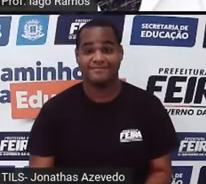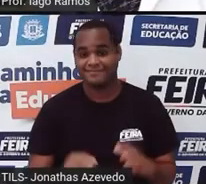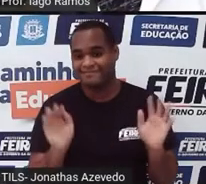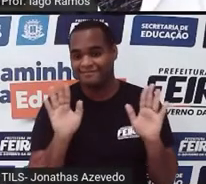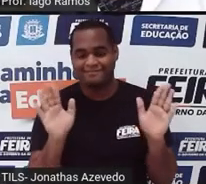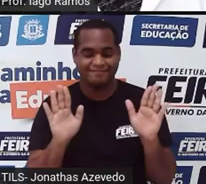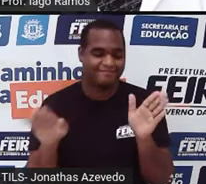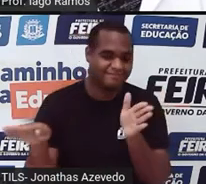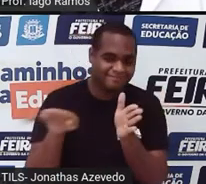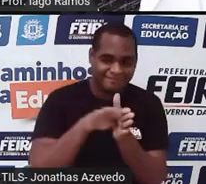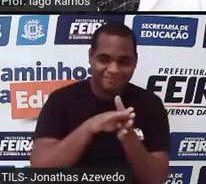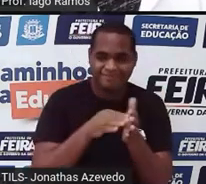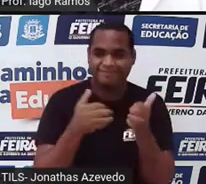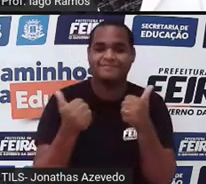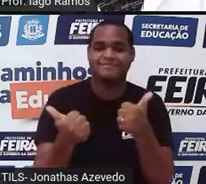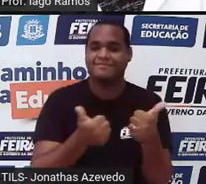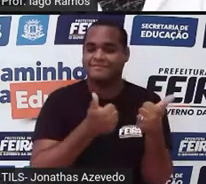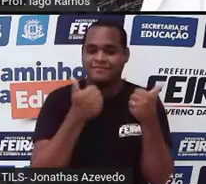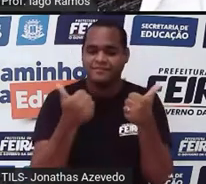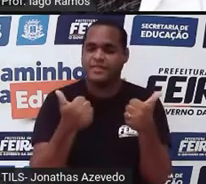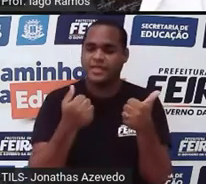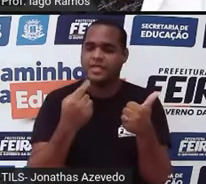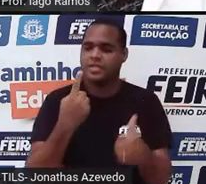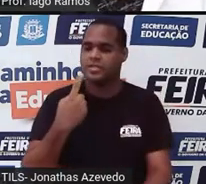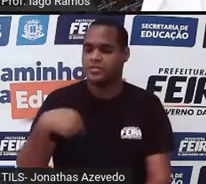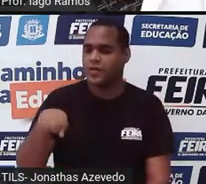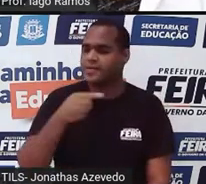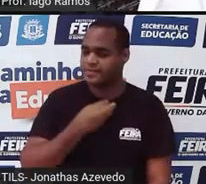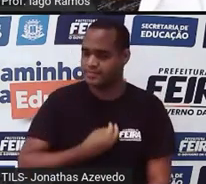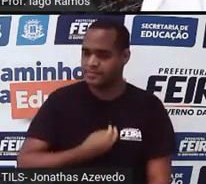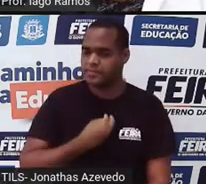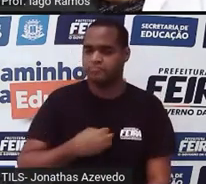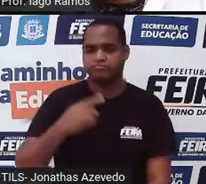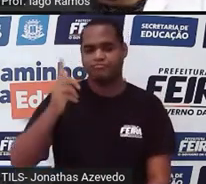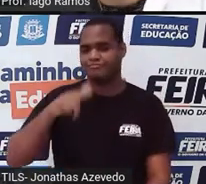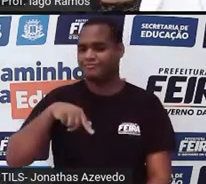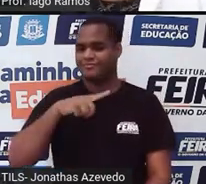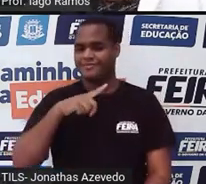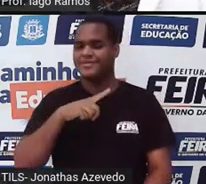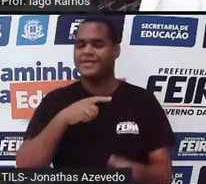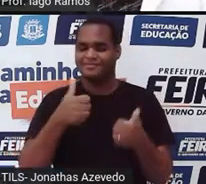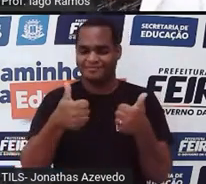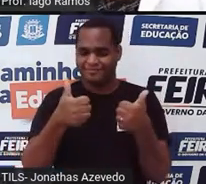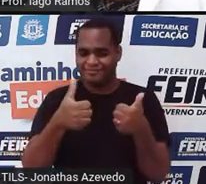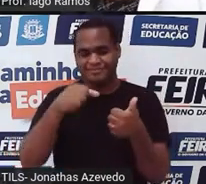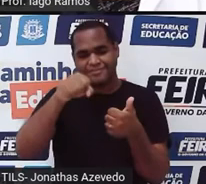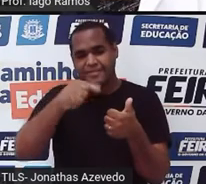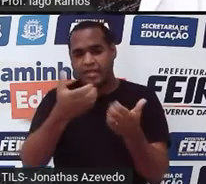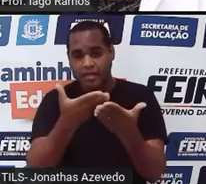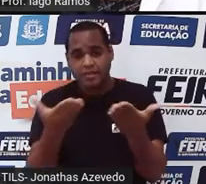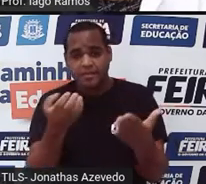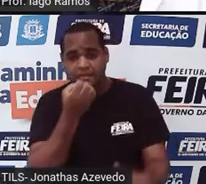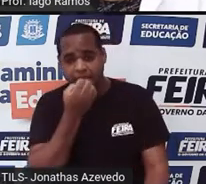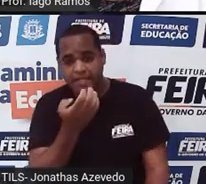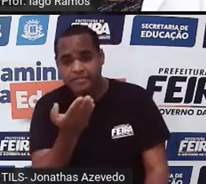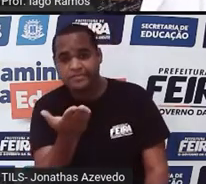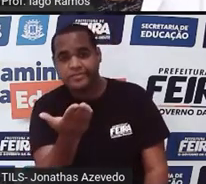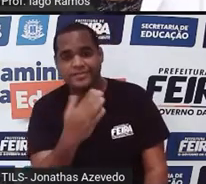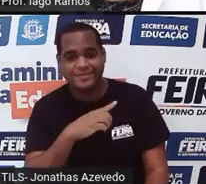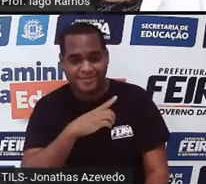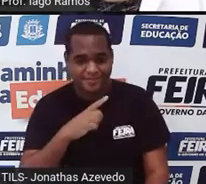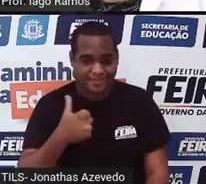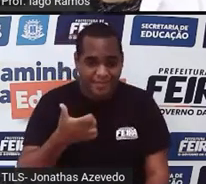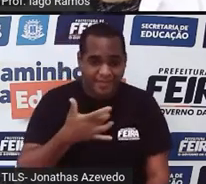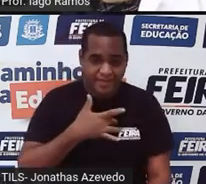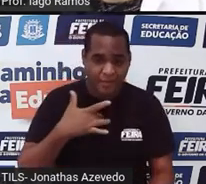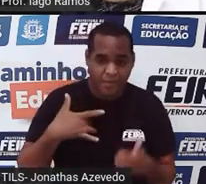Chegamos! Estamos aqui mais uma vez, é isso aí. Tudo bem com você aí do outro lado? Tudo